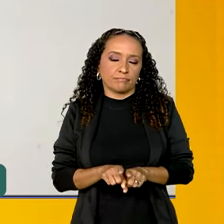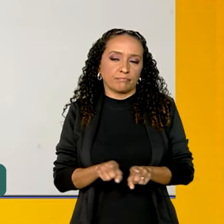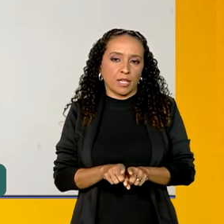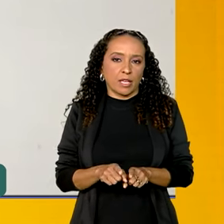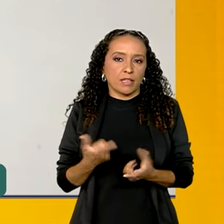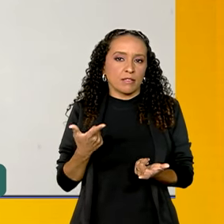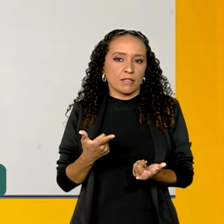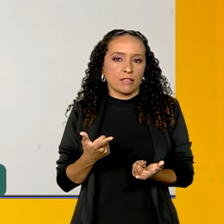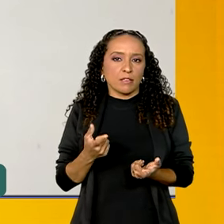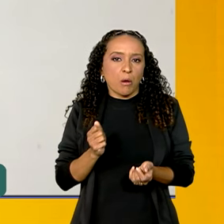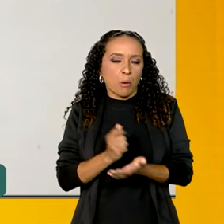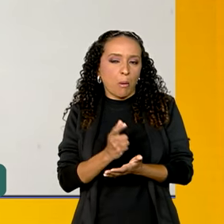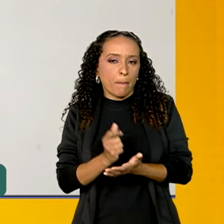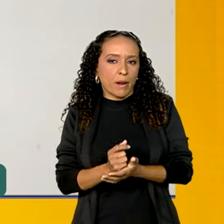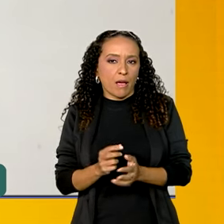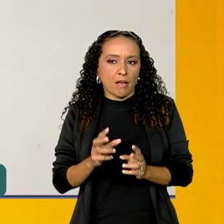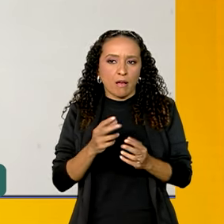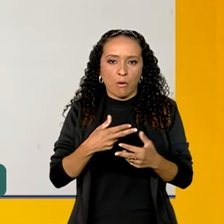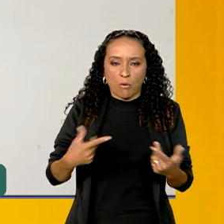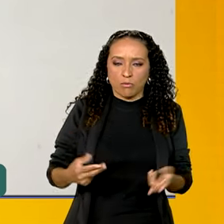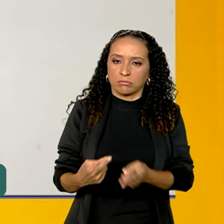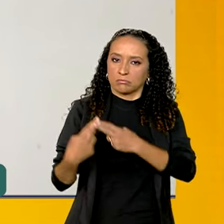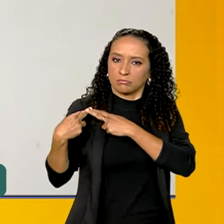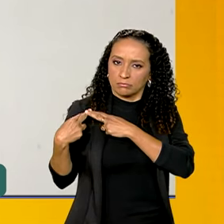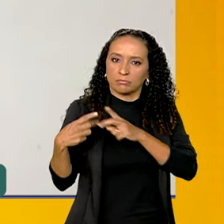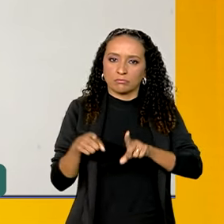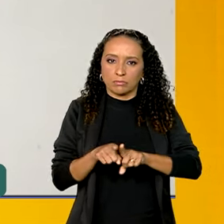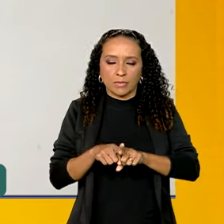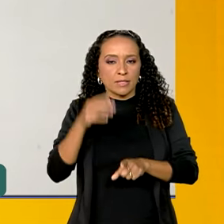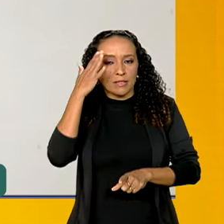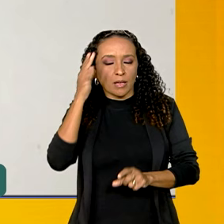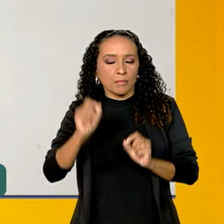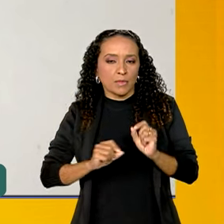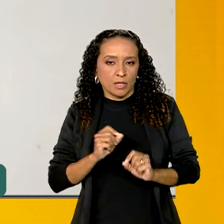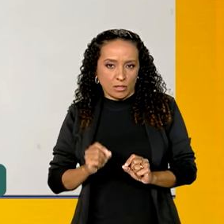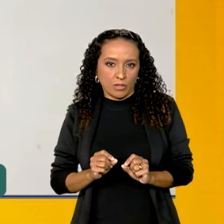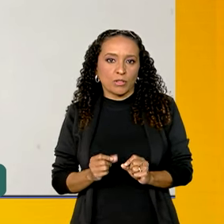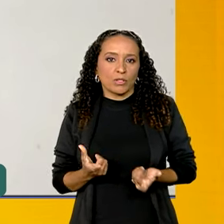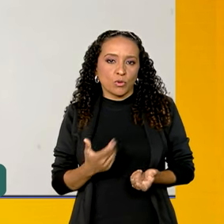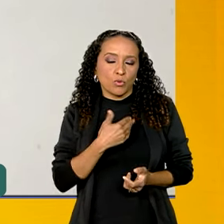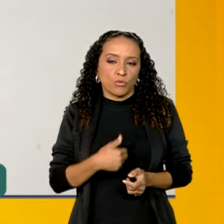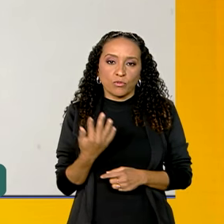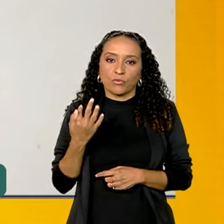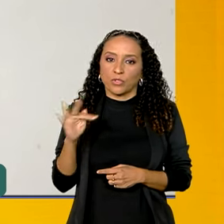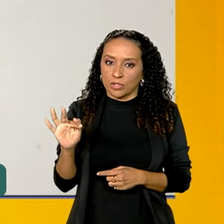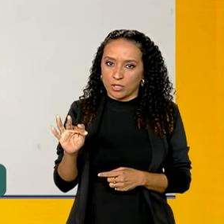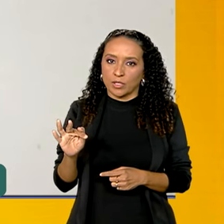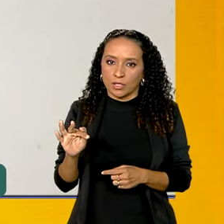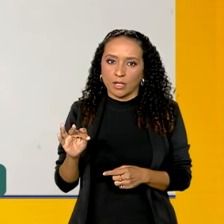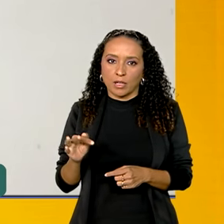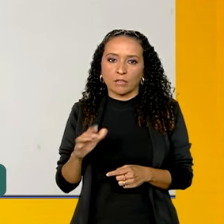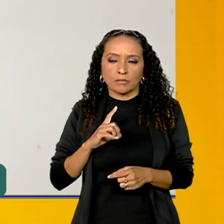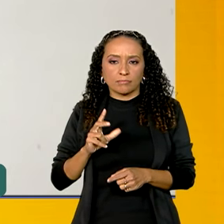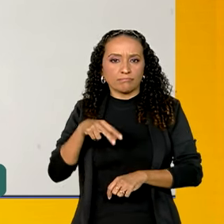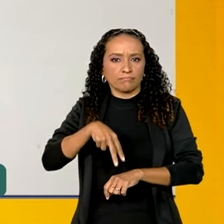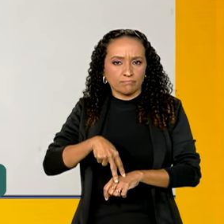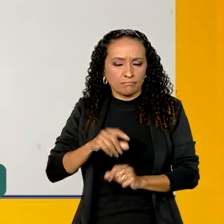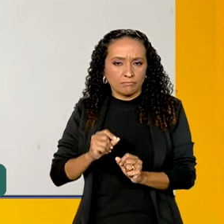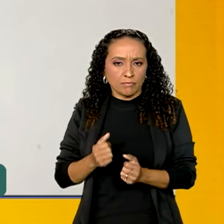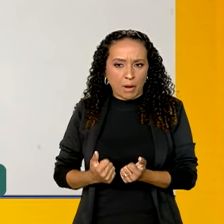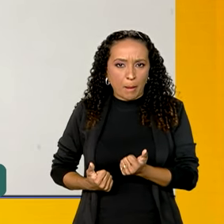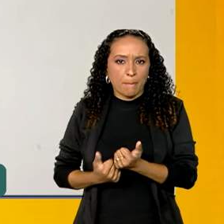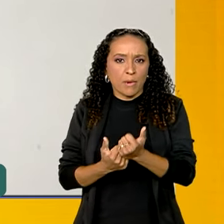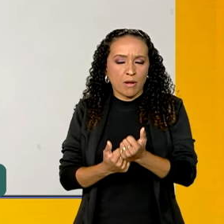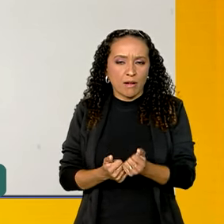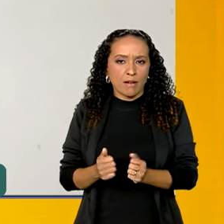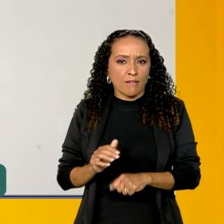consumir com responsabilidade, inclusive sabendo que o governo federal está aqui para apoiar,